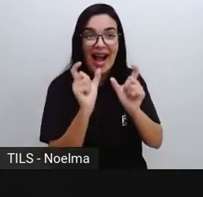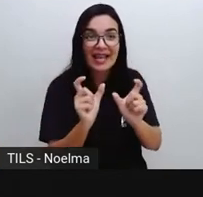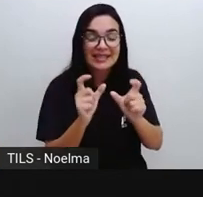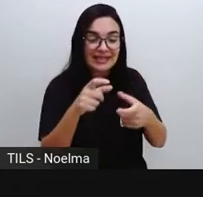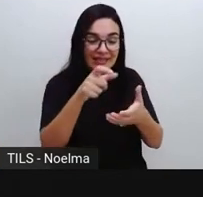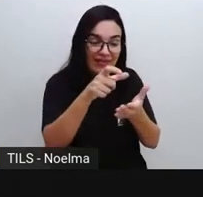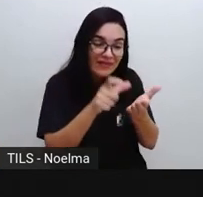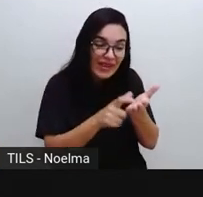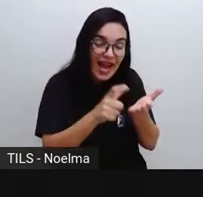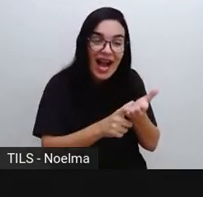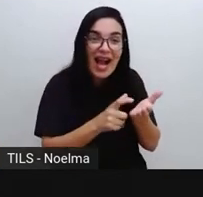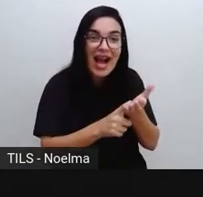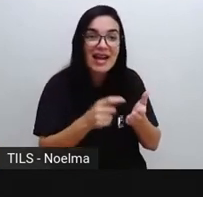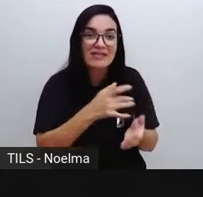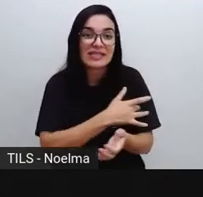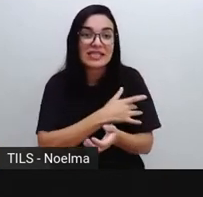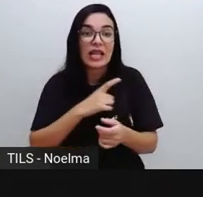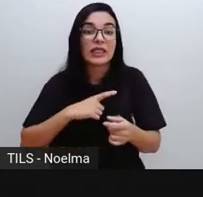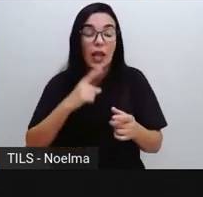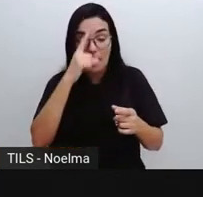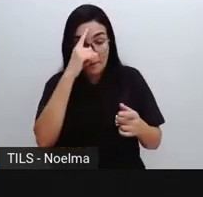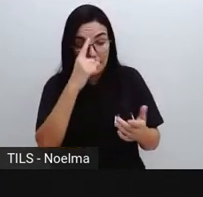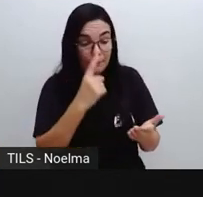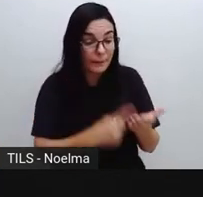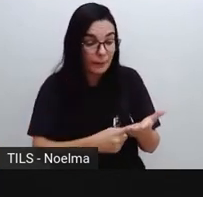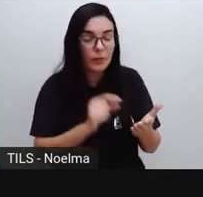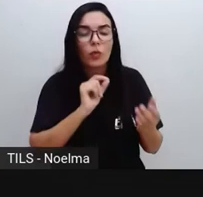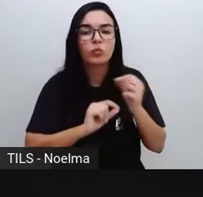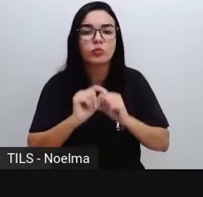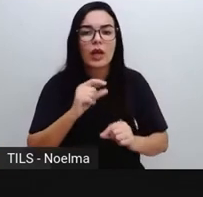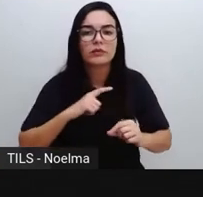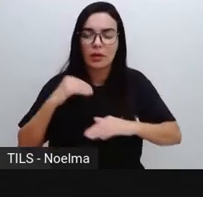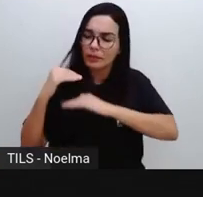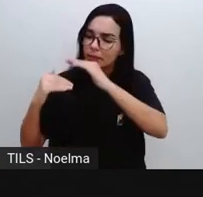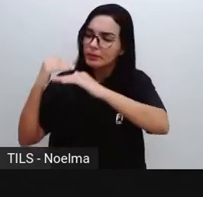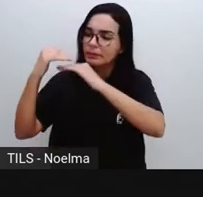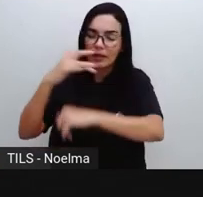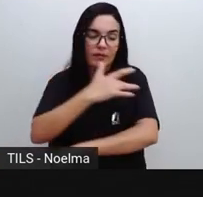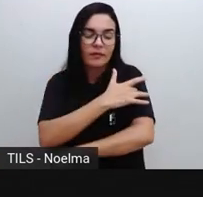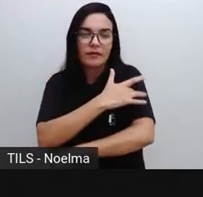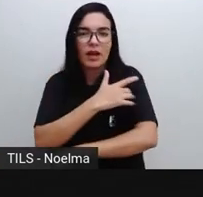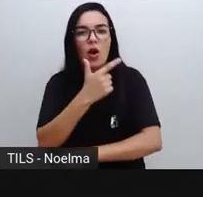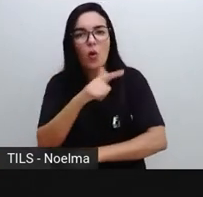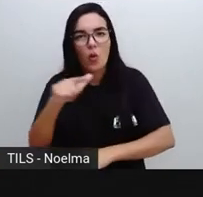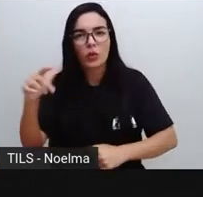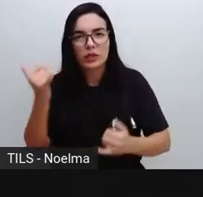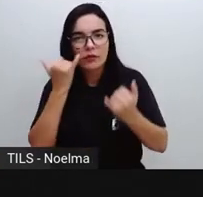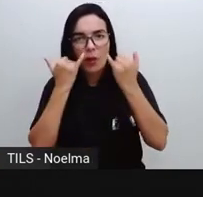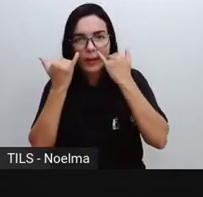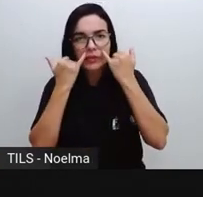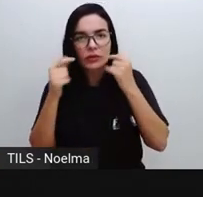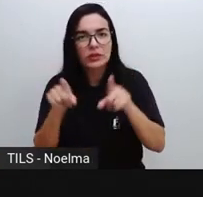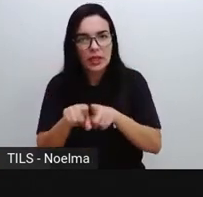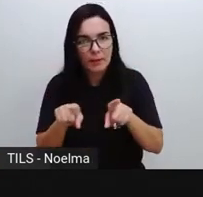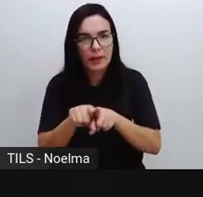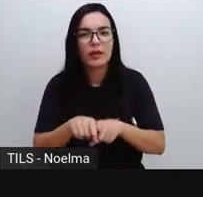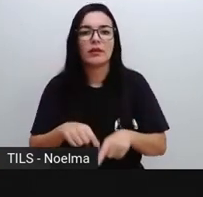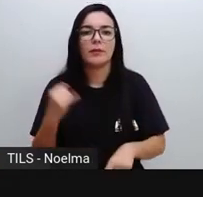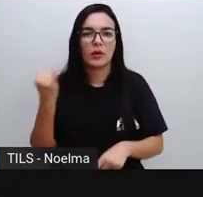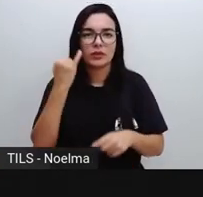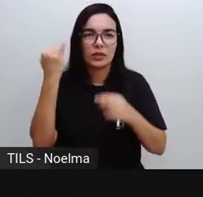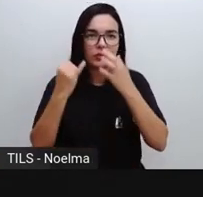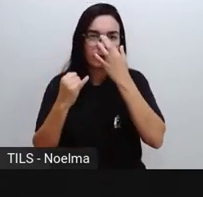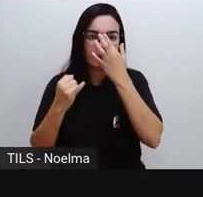indicadas as vacinas que elas deverão tomar em determinadas fases do seu desenvolvimento além de outras informações também importantes.